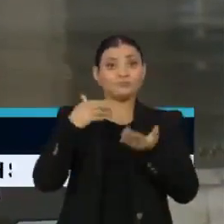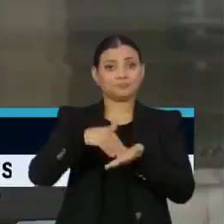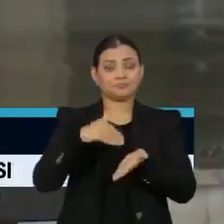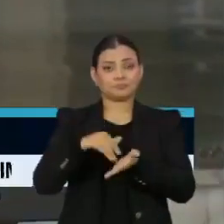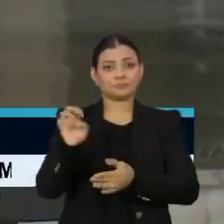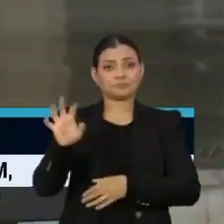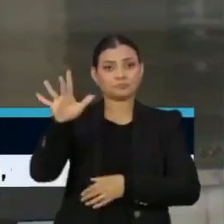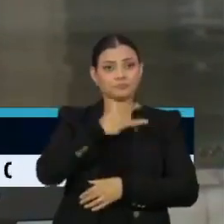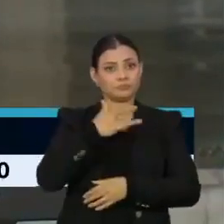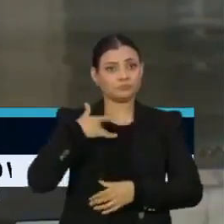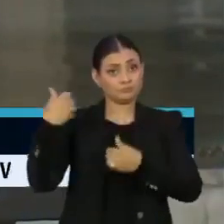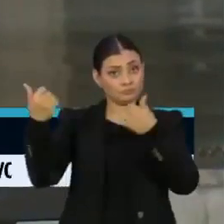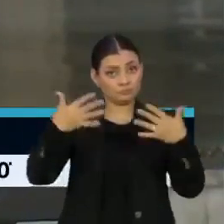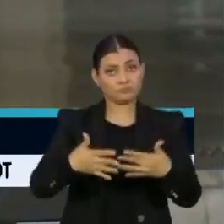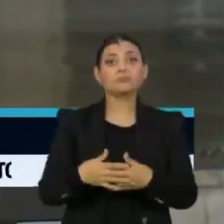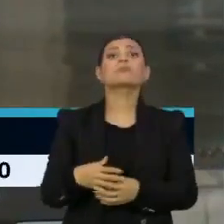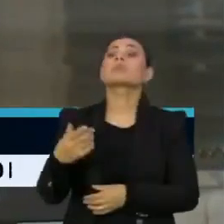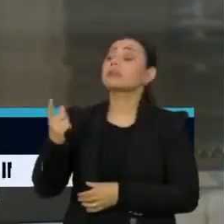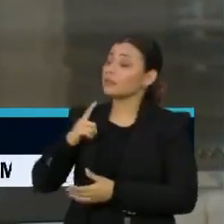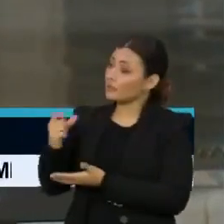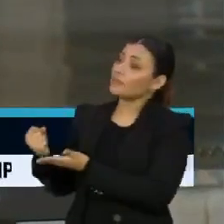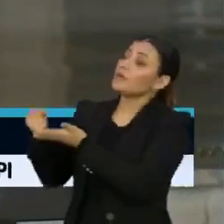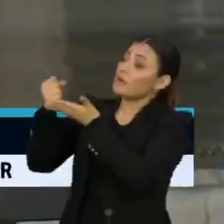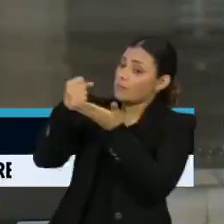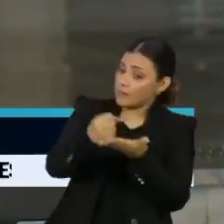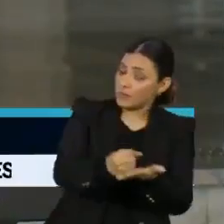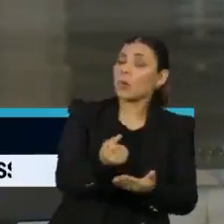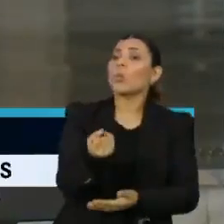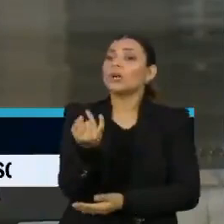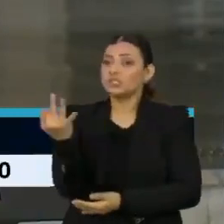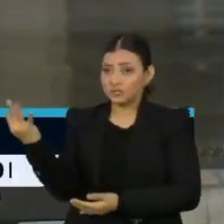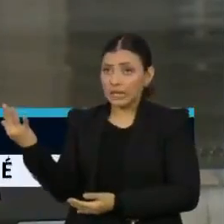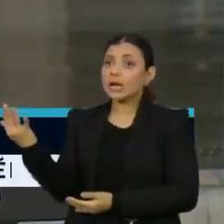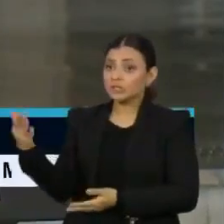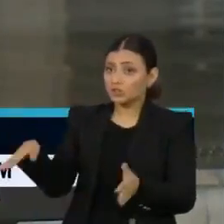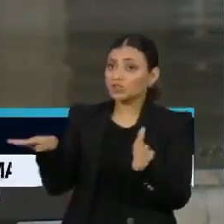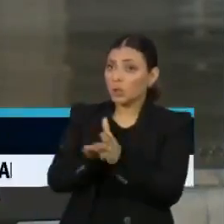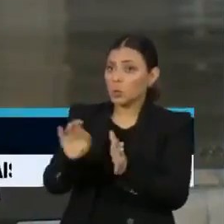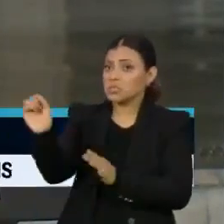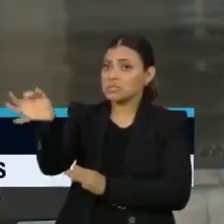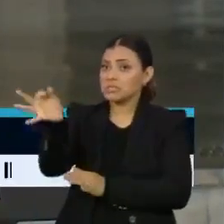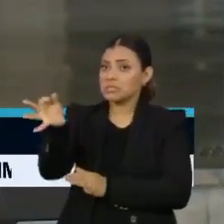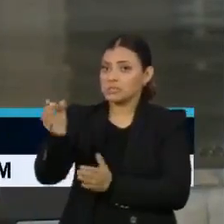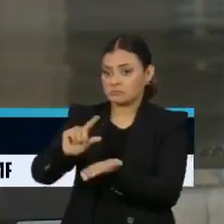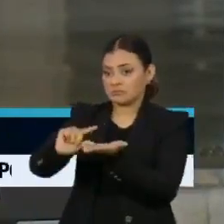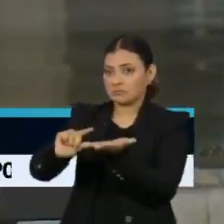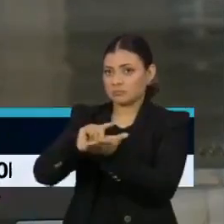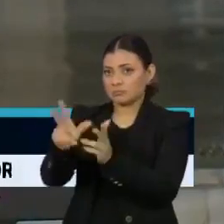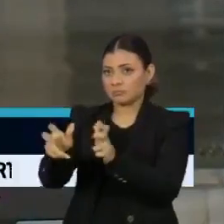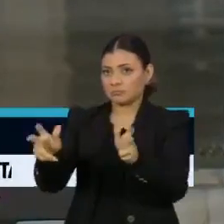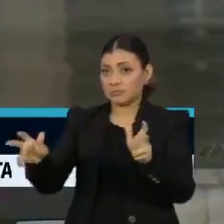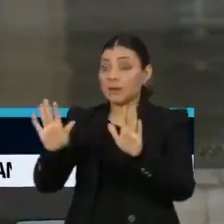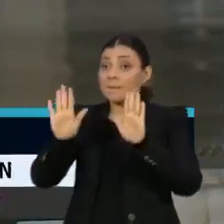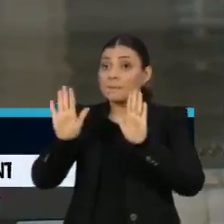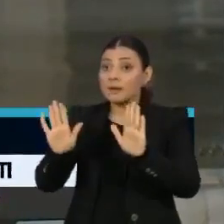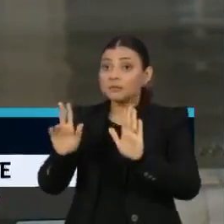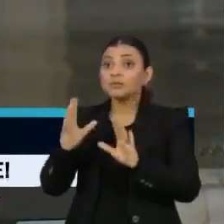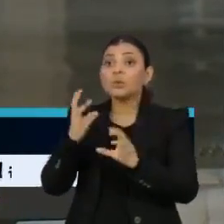estadual da Saúde. Recebemos um quantitativo de doses que confere